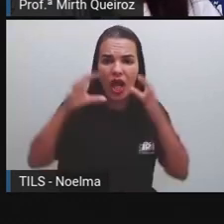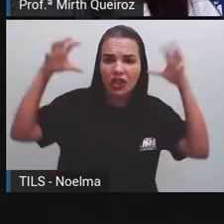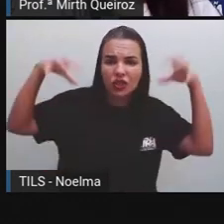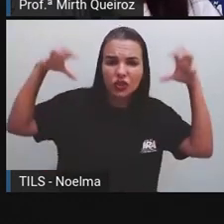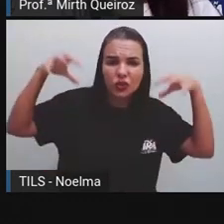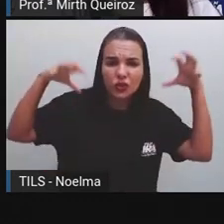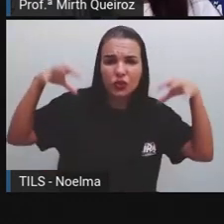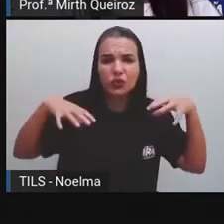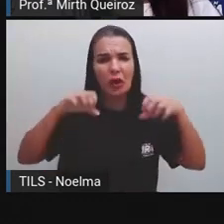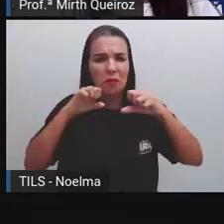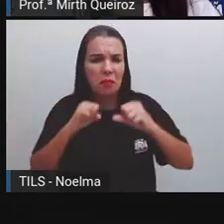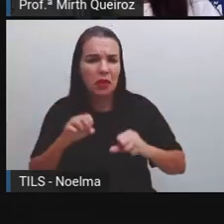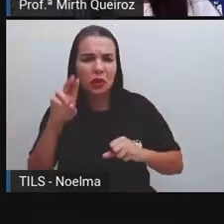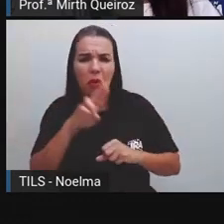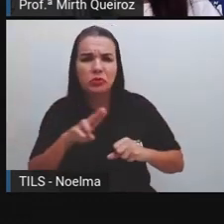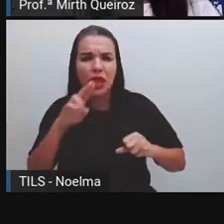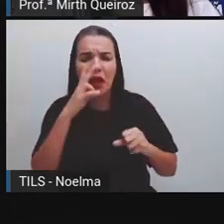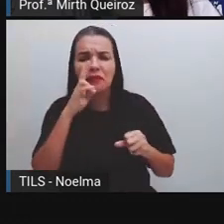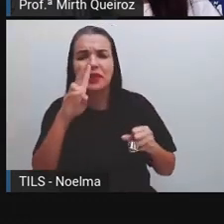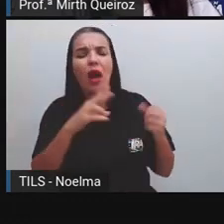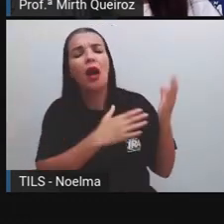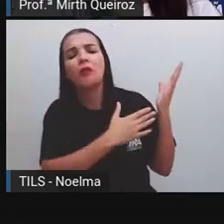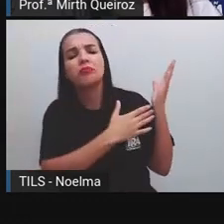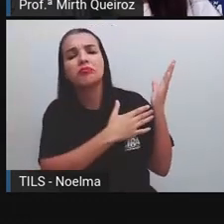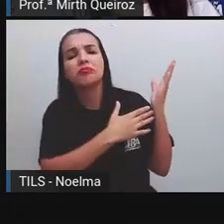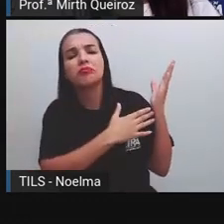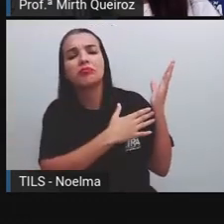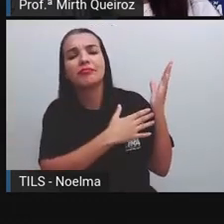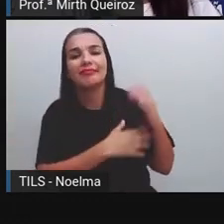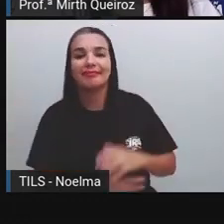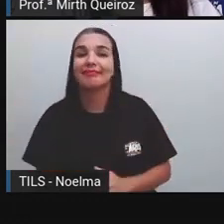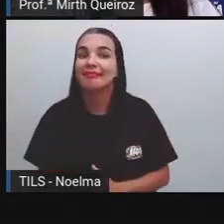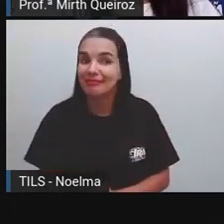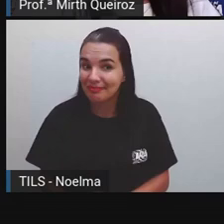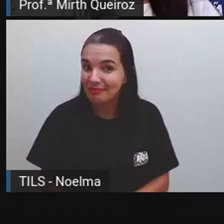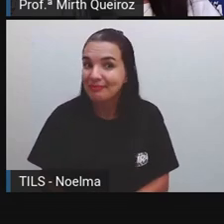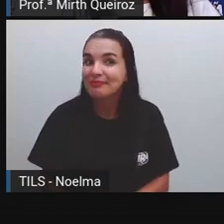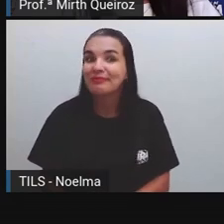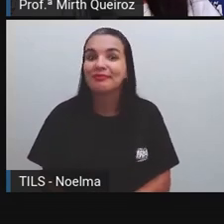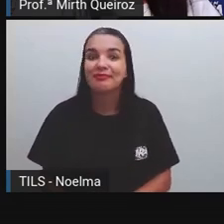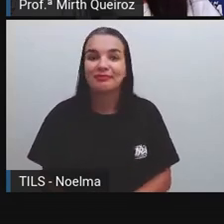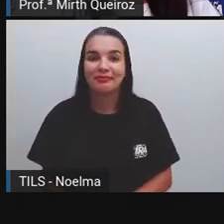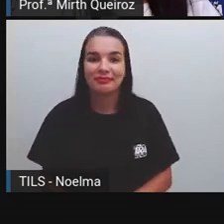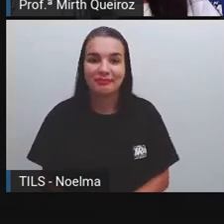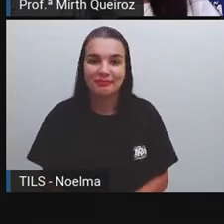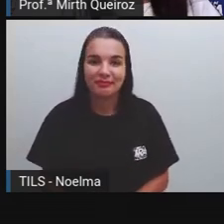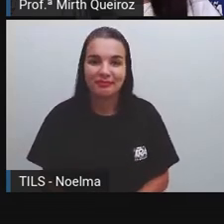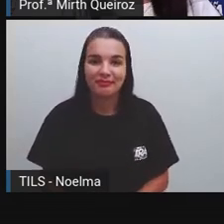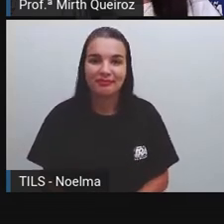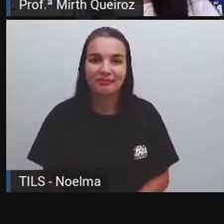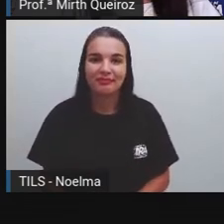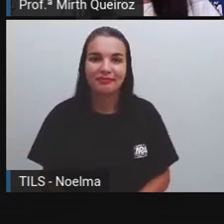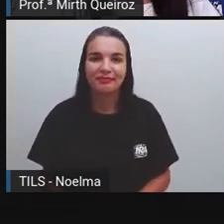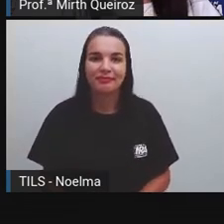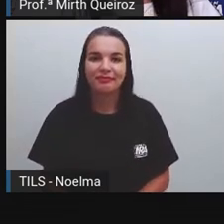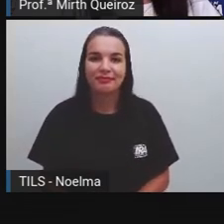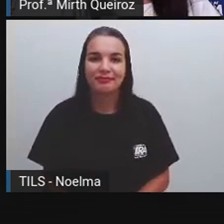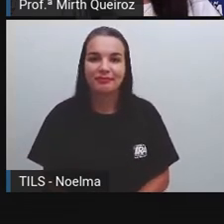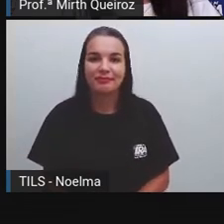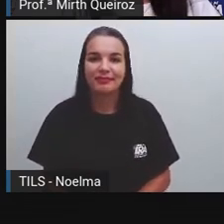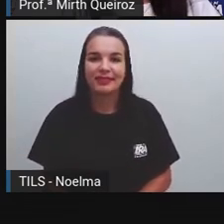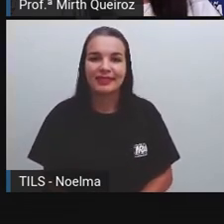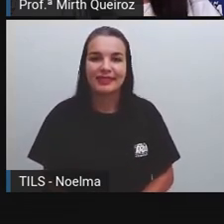eu posso utilizar aqui, ó. Para poder colocar a chuva. Tem uns tracinhos, certo? Porque dentro da sala a gente não vai colocar, né?